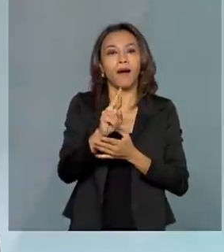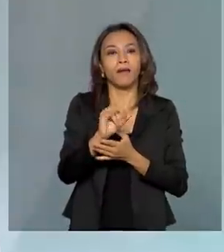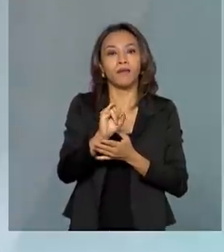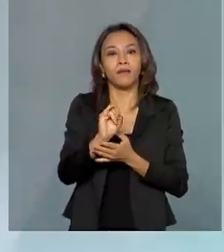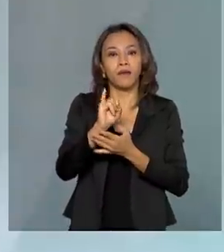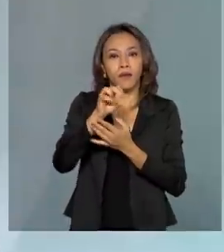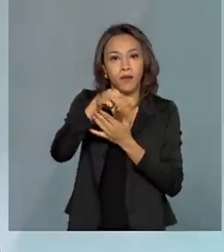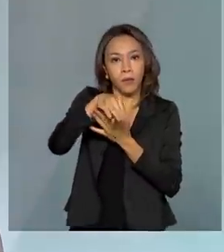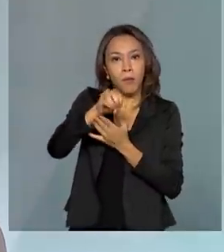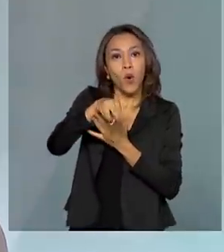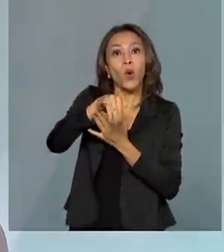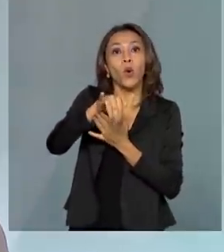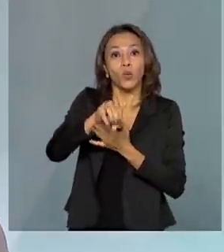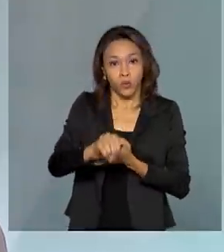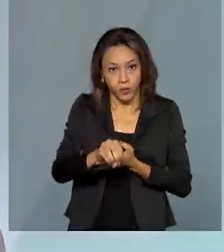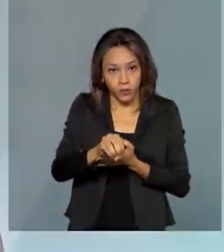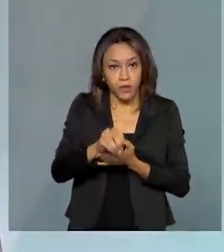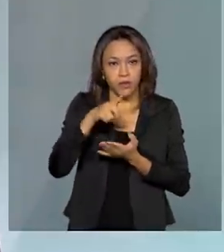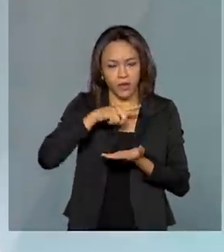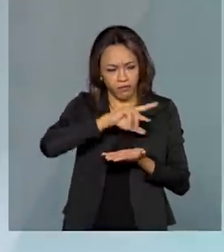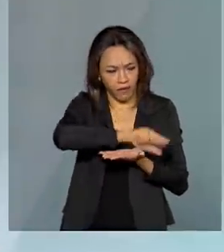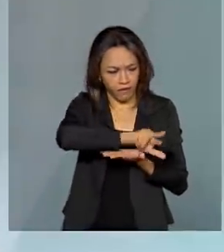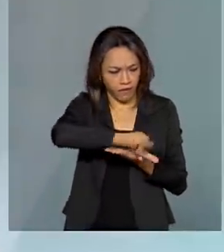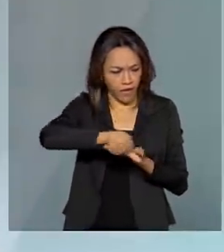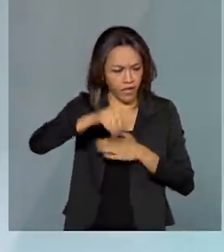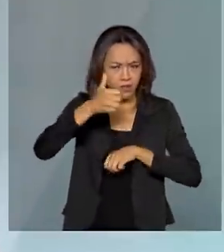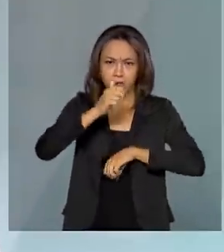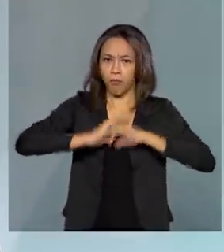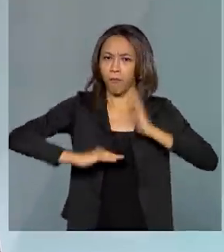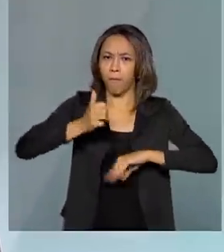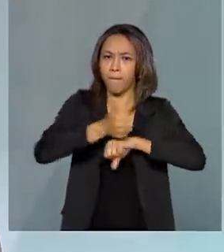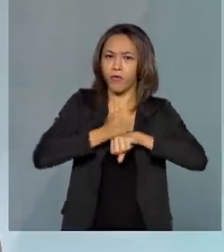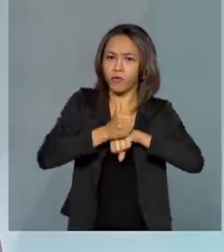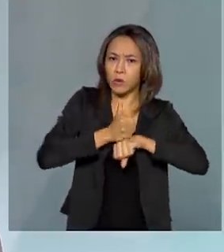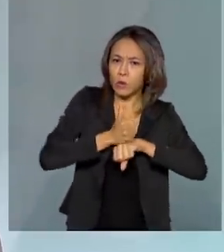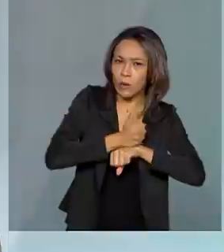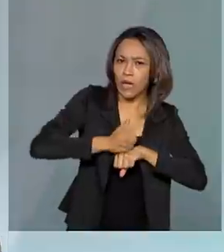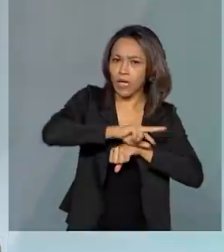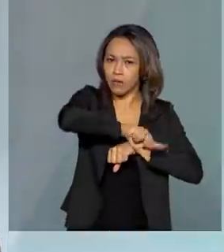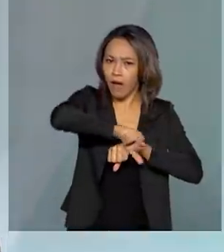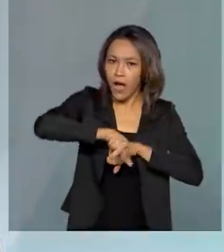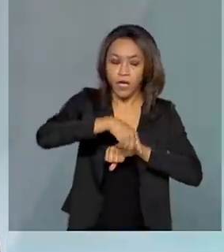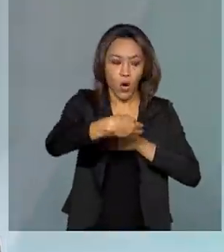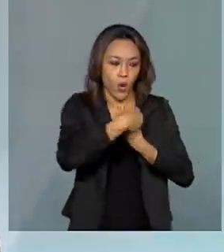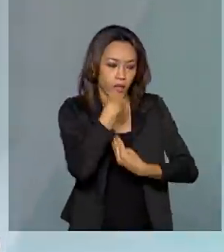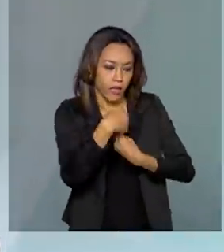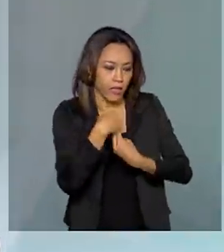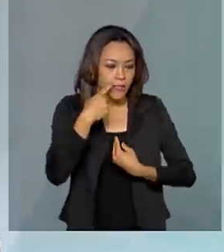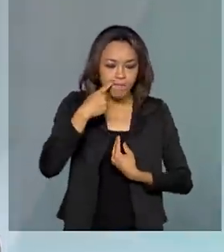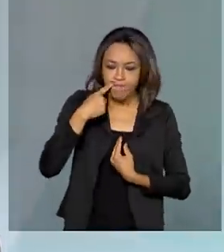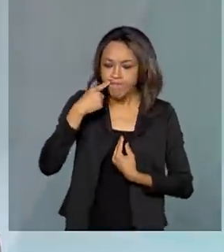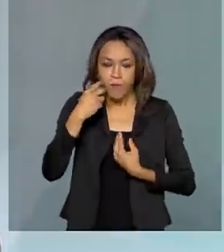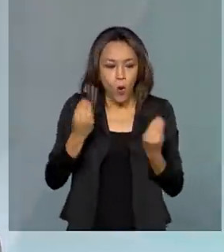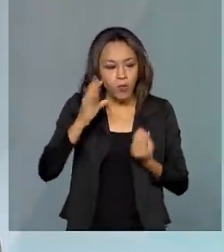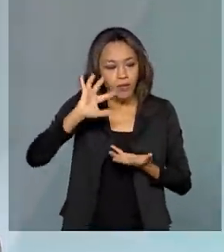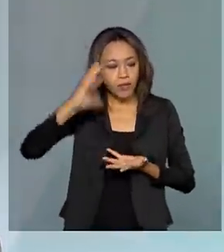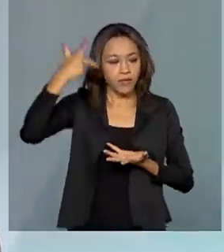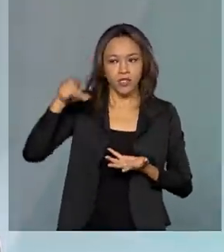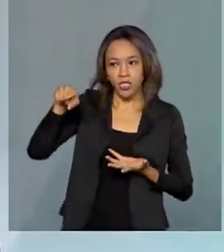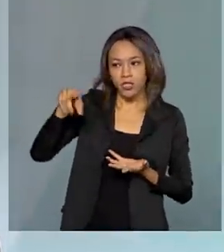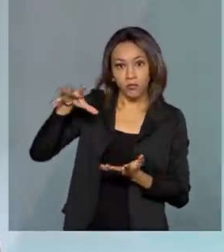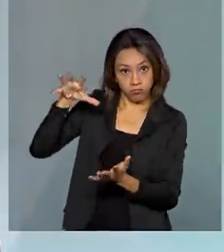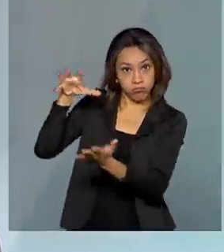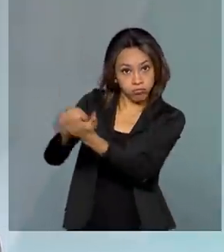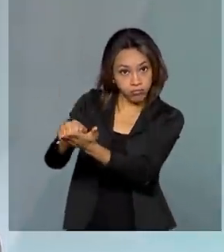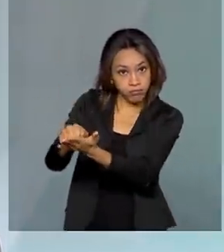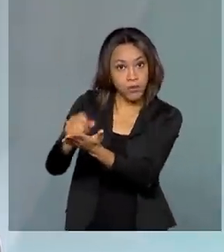onde a gente tem membros das mais variadas especialidades que nos auxiliam na decisão do tombamento ou